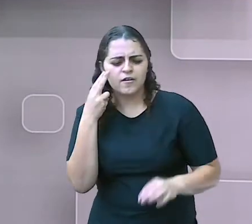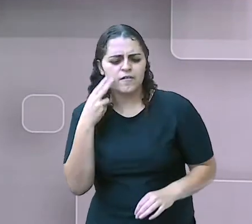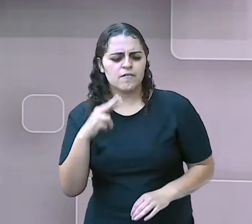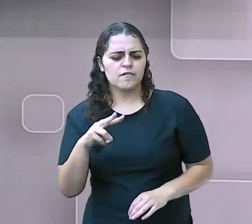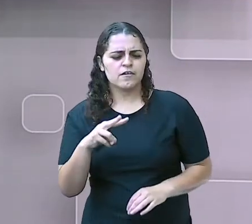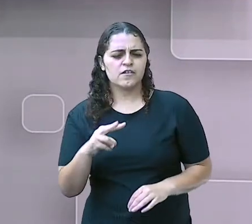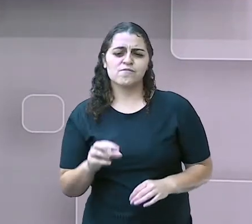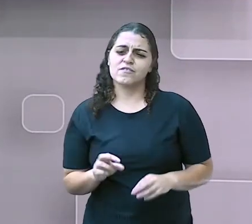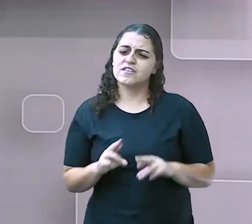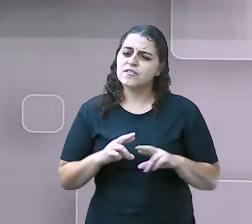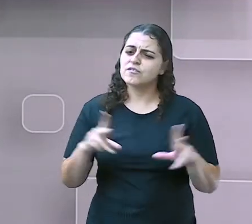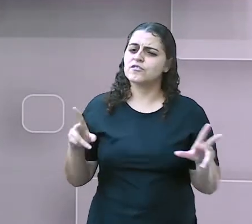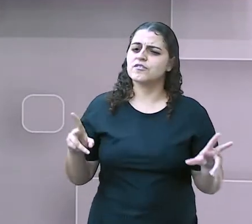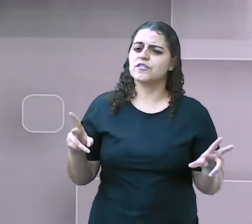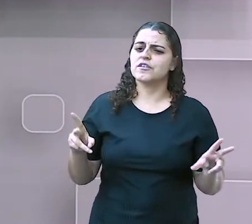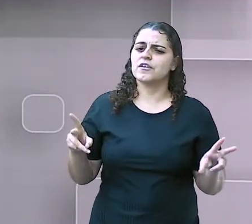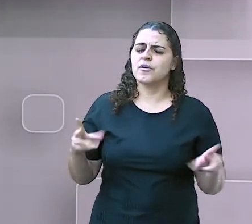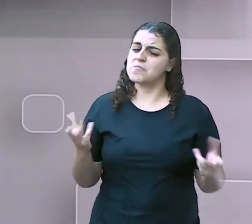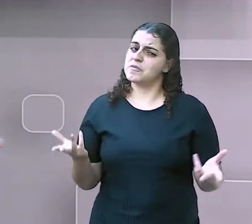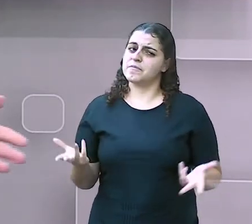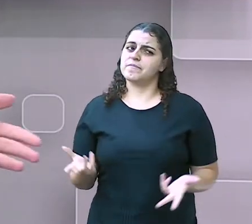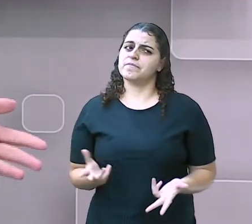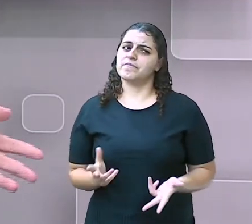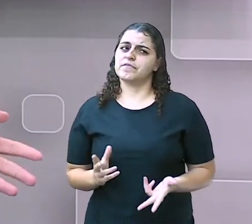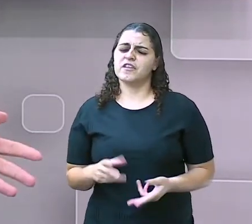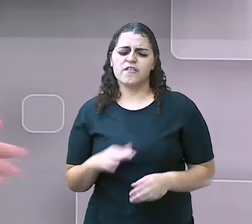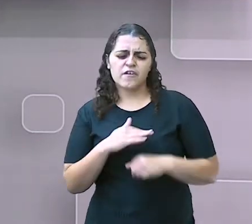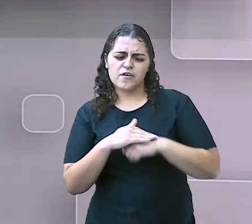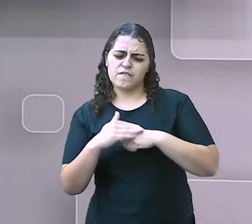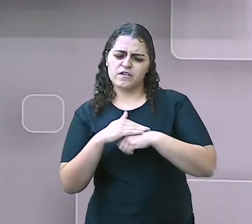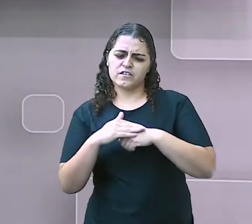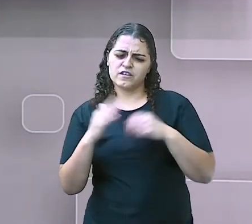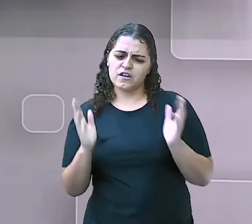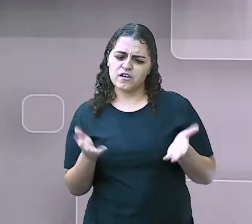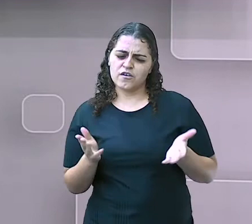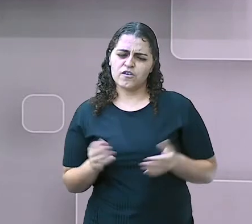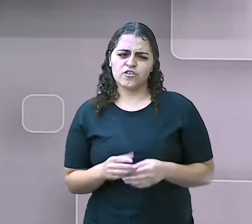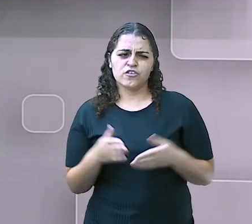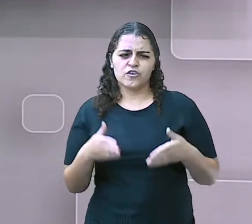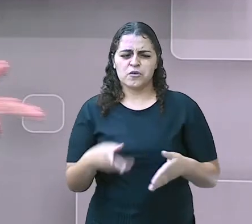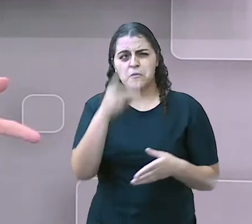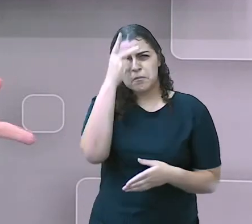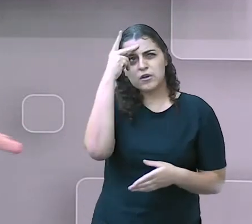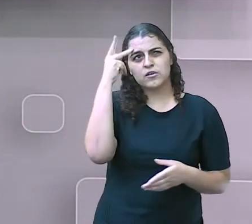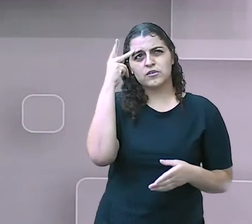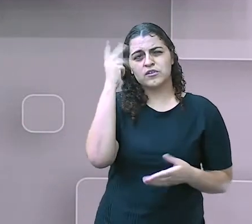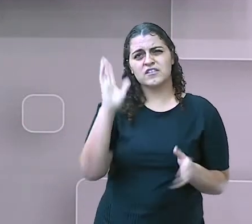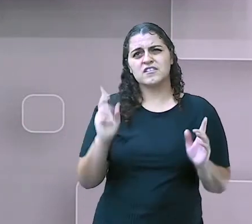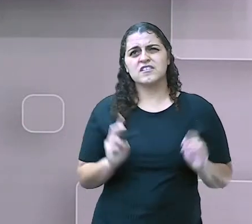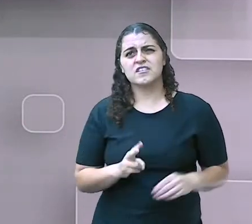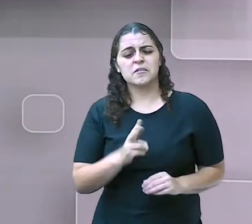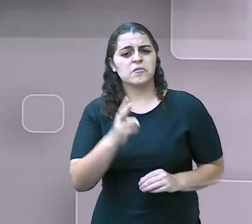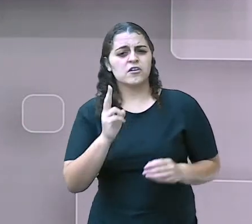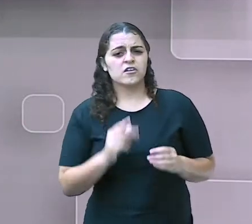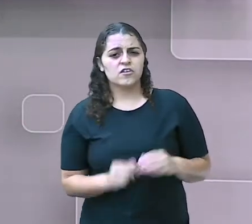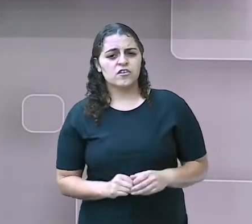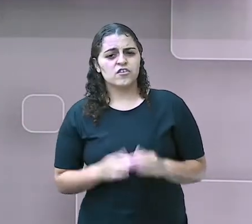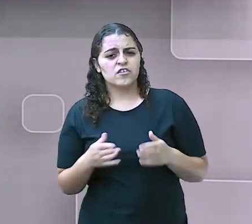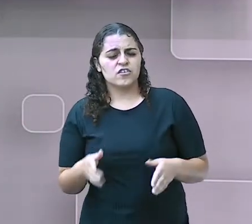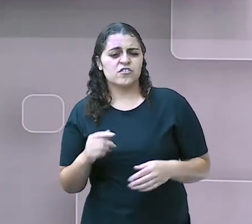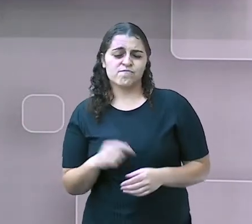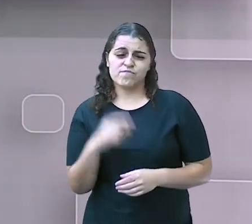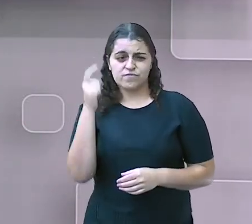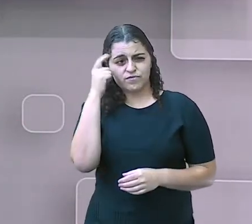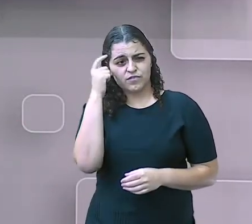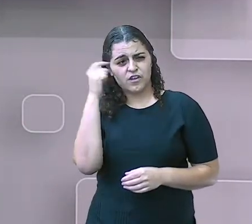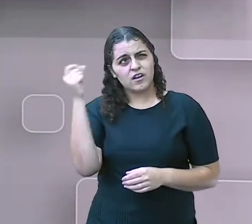que tem algo diferente. Opa, estava conversando agora, chegou alguém, sempre que chega alguém, então vai acendendo